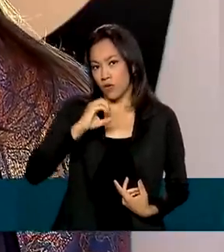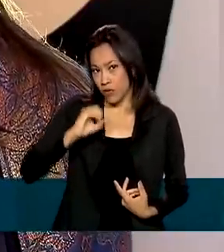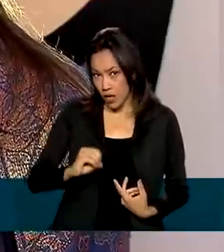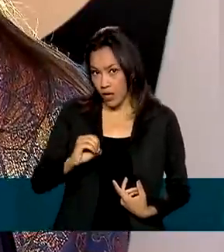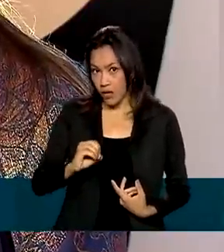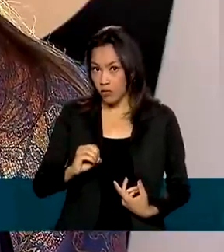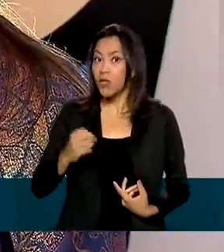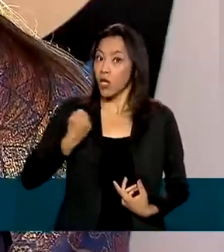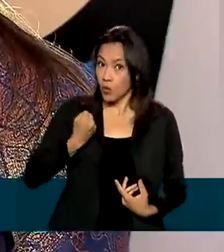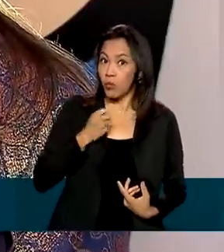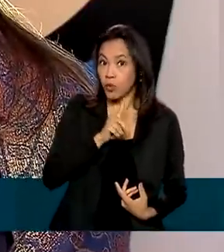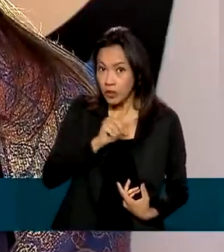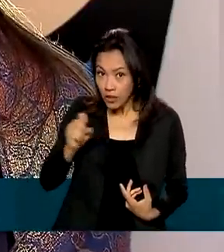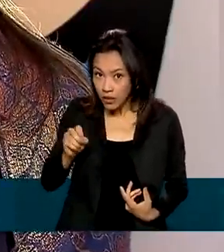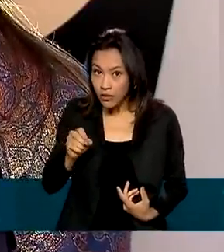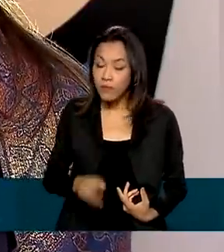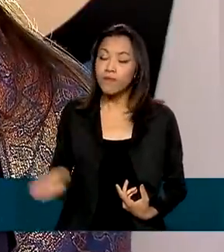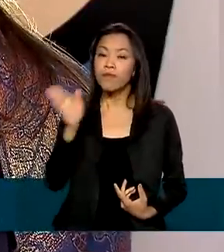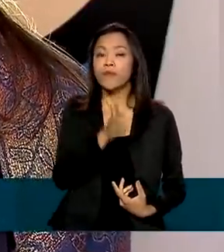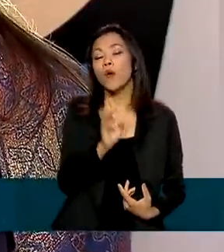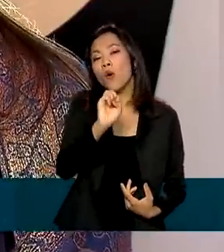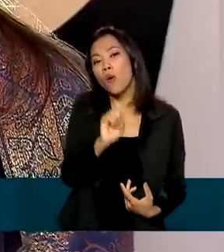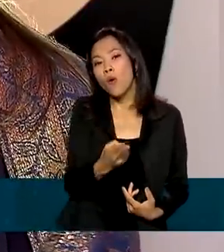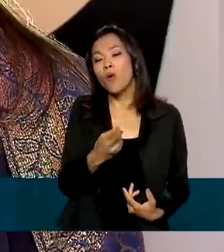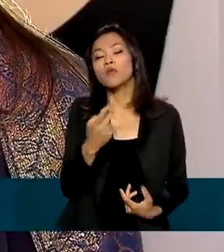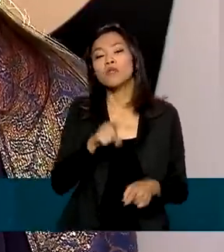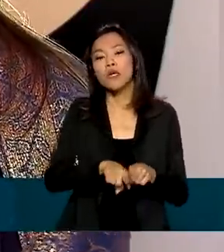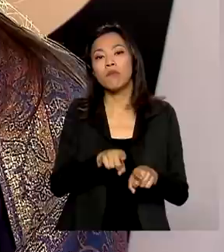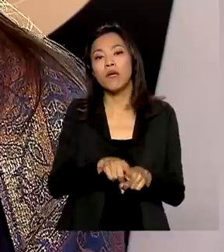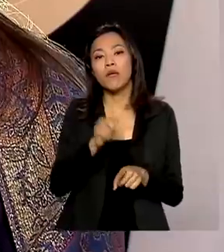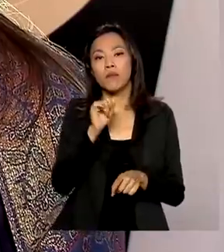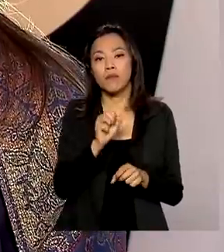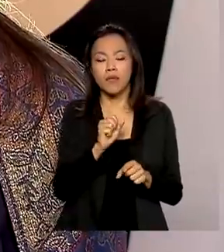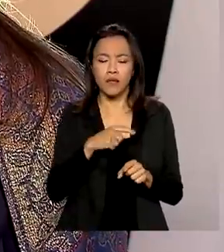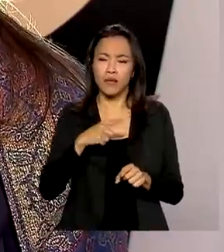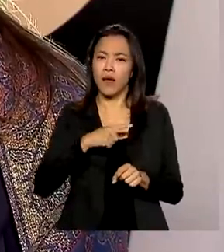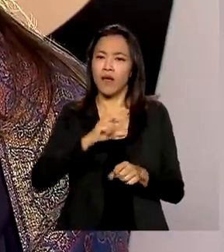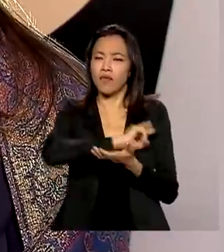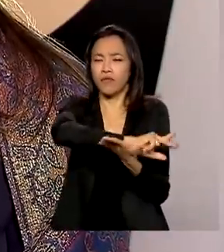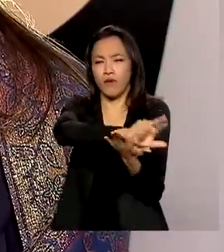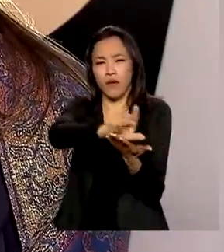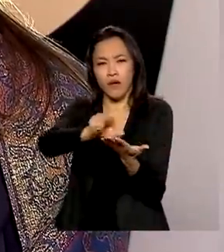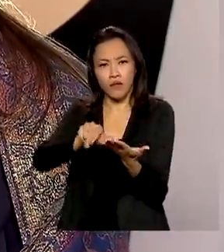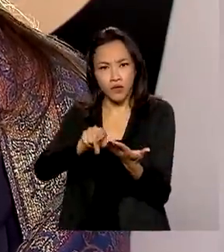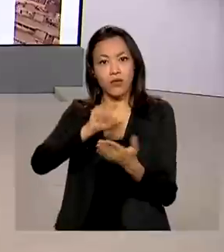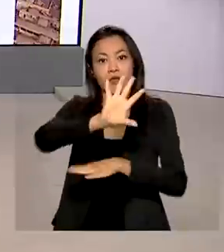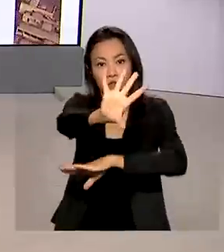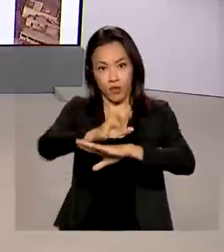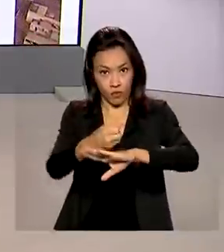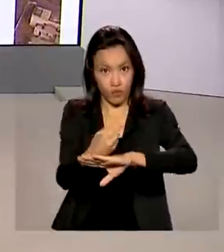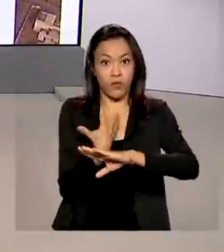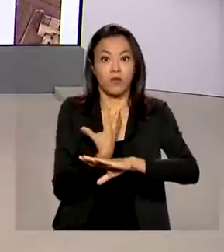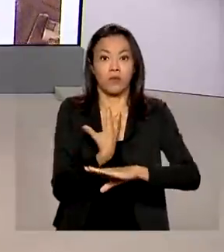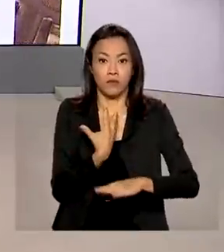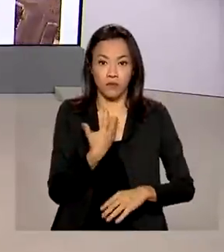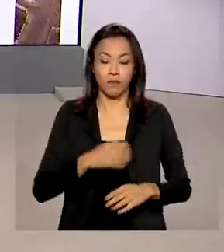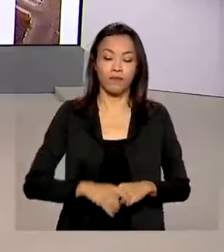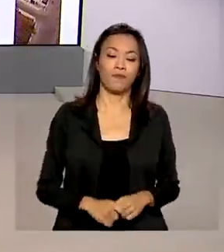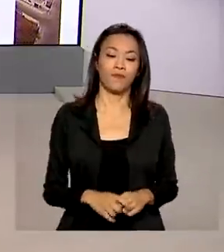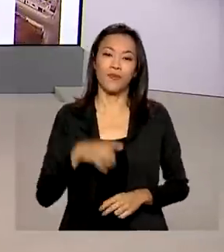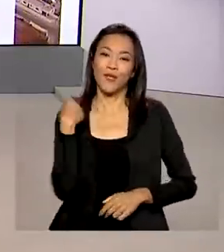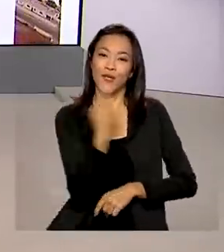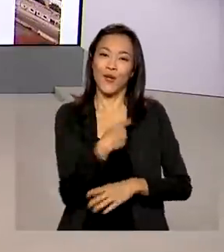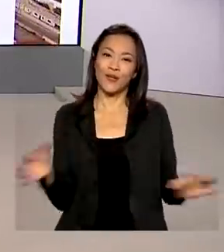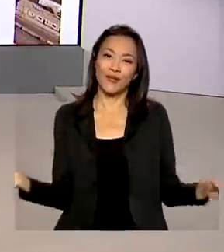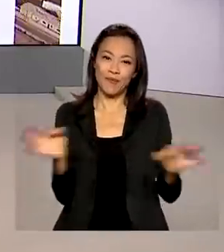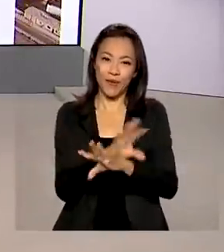que é o Disque 100, ou mesmo pelos canais remotos que estão disponíveis também da Ouvidoria. E a gente